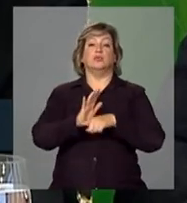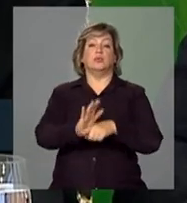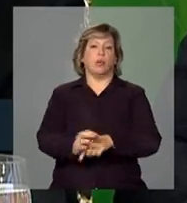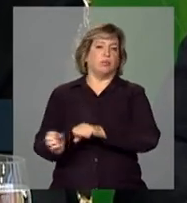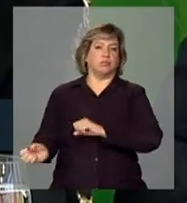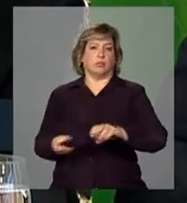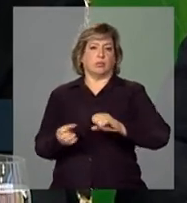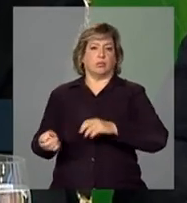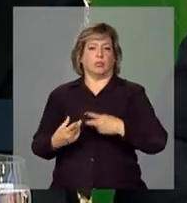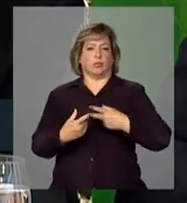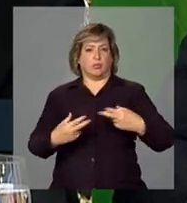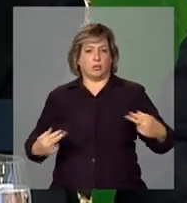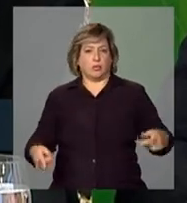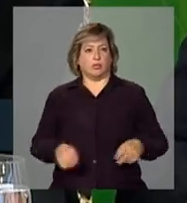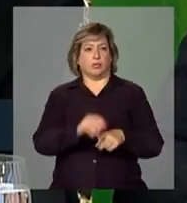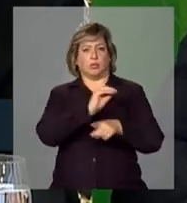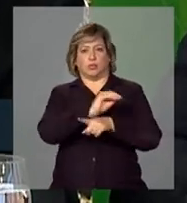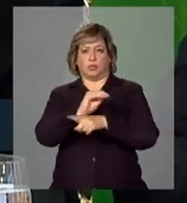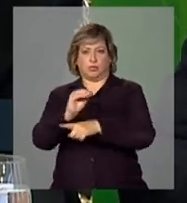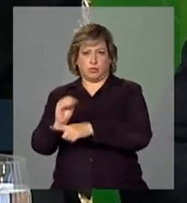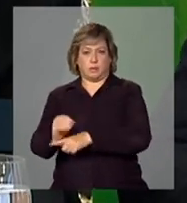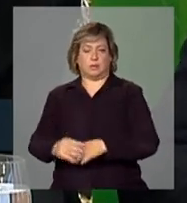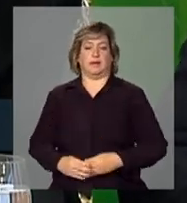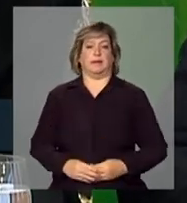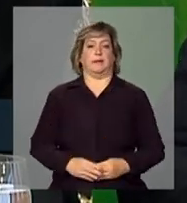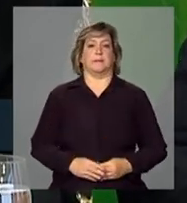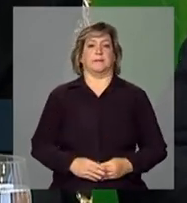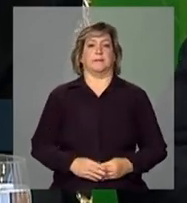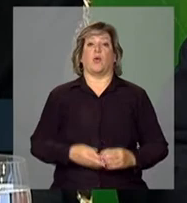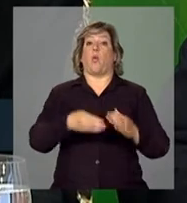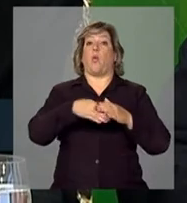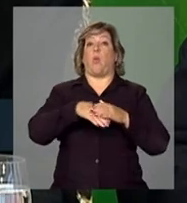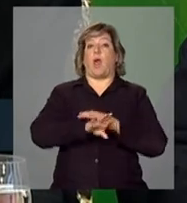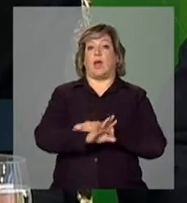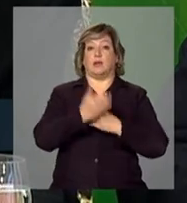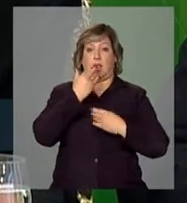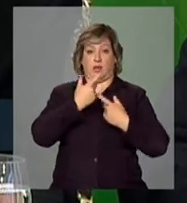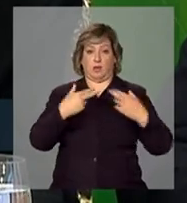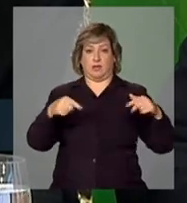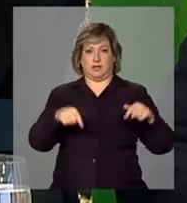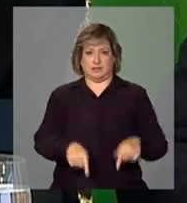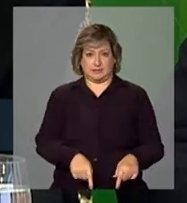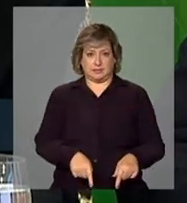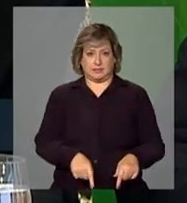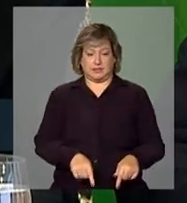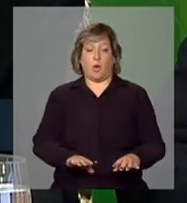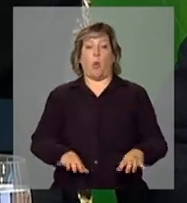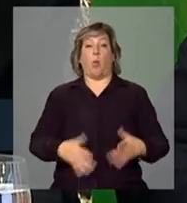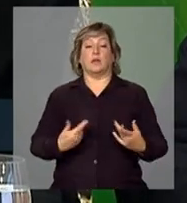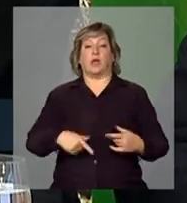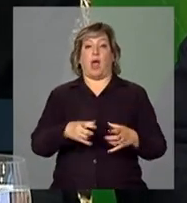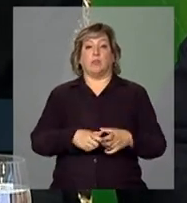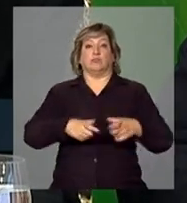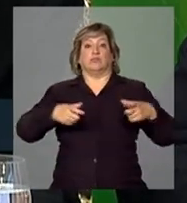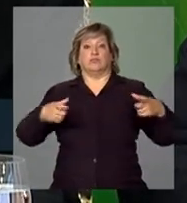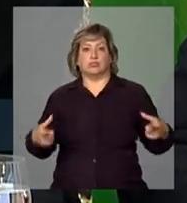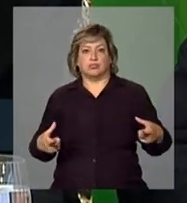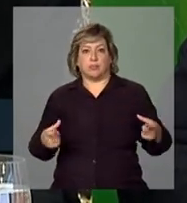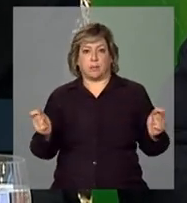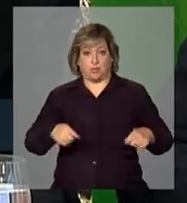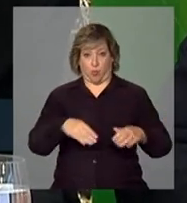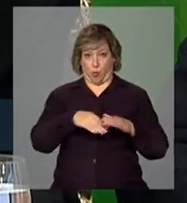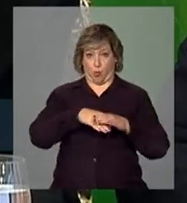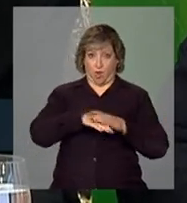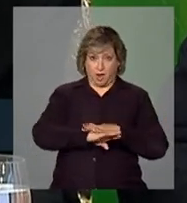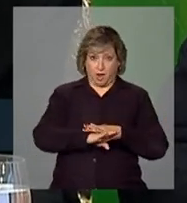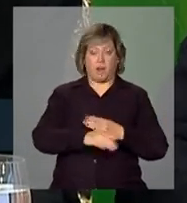a produção quanto o abastecimento. E estocarmos alimentos, alimentos. Quando aumentamos a capacidade de armazenagem,